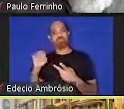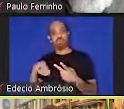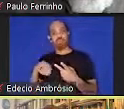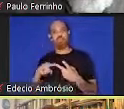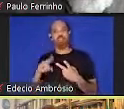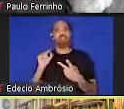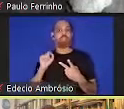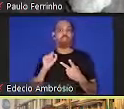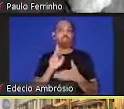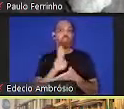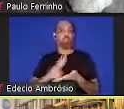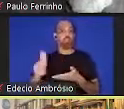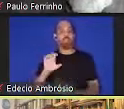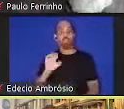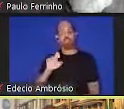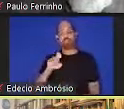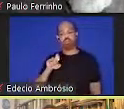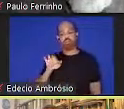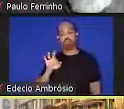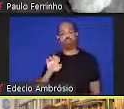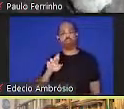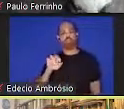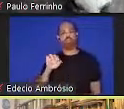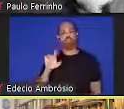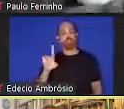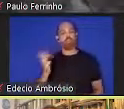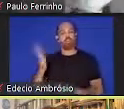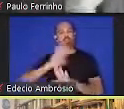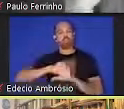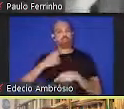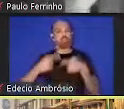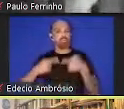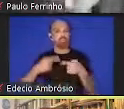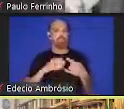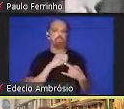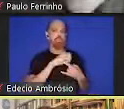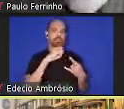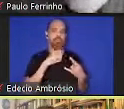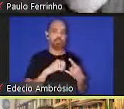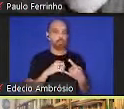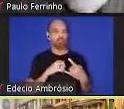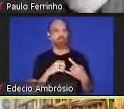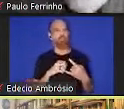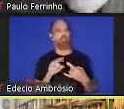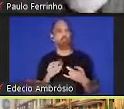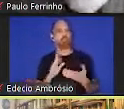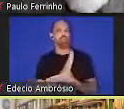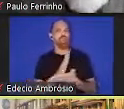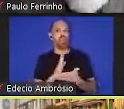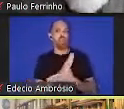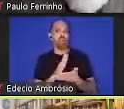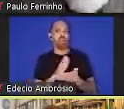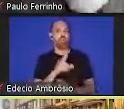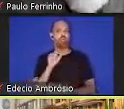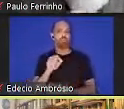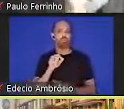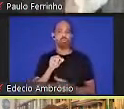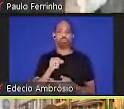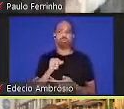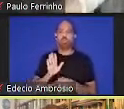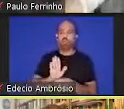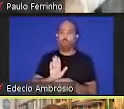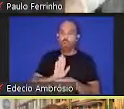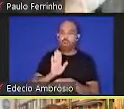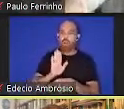Oxford. e por trás das cenas nós estivemos discutindo com a Fiocruz e algumas colaborações que nós fizemos, especialmente